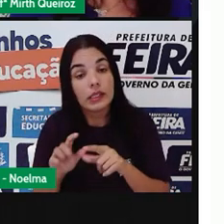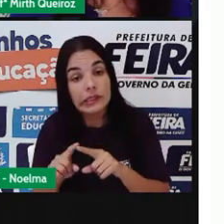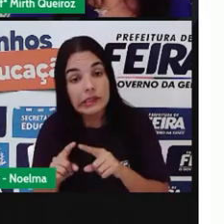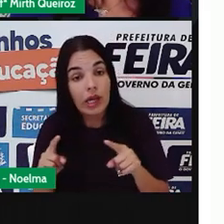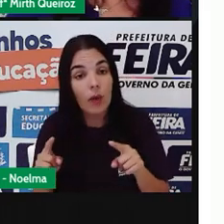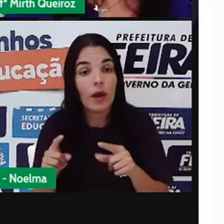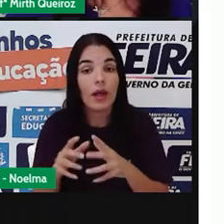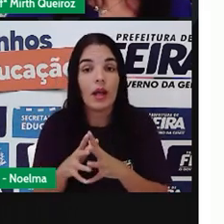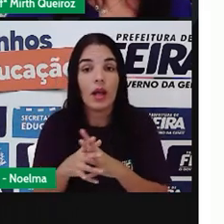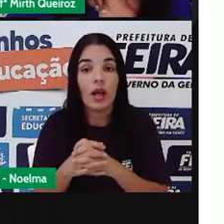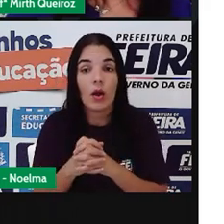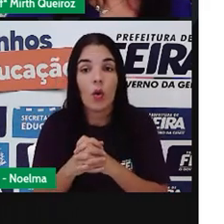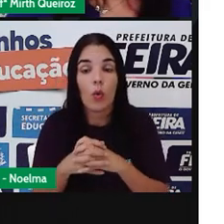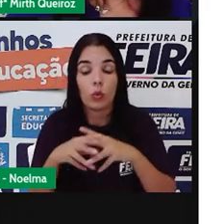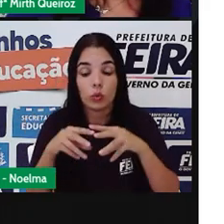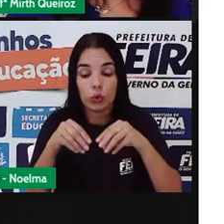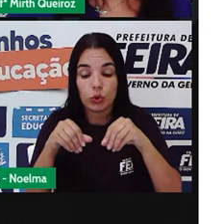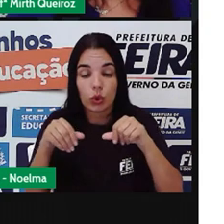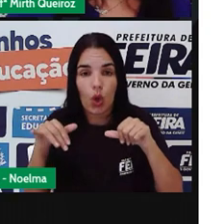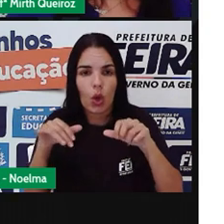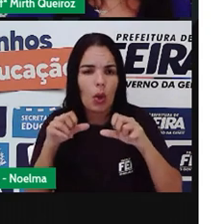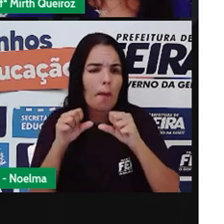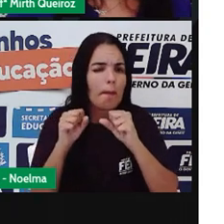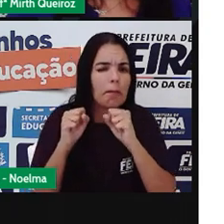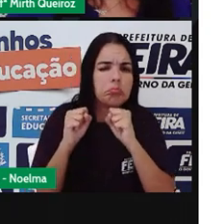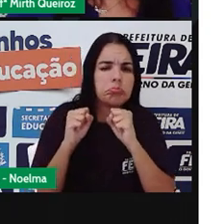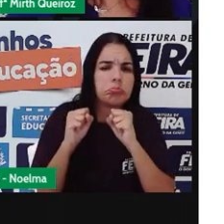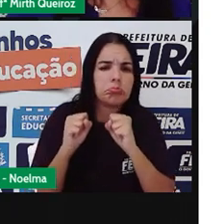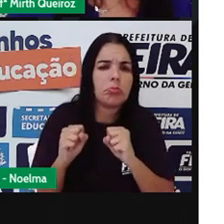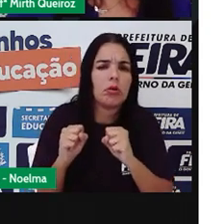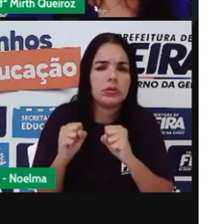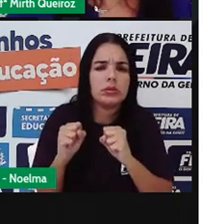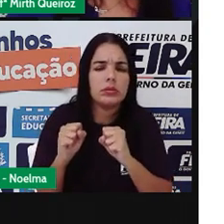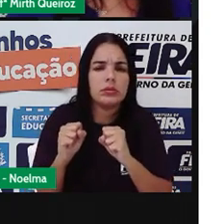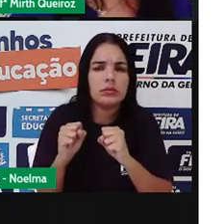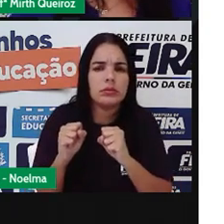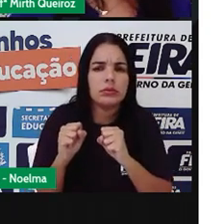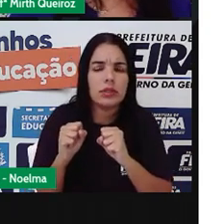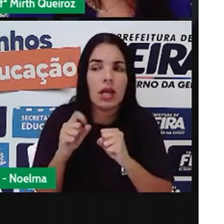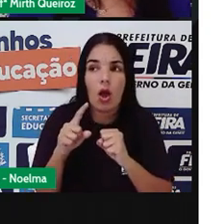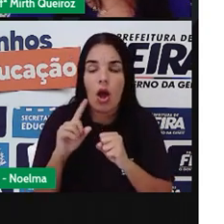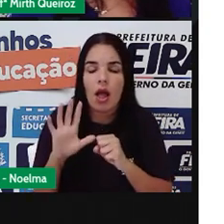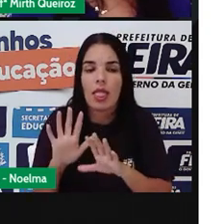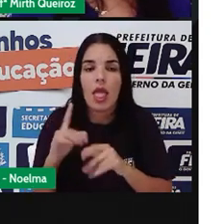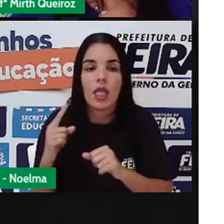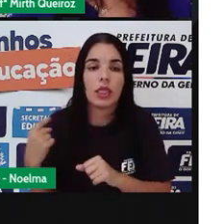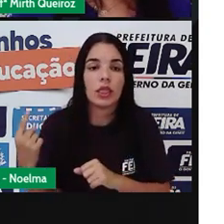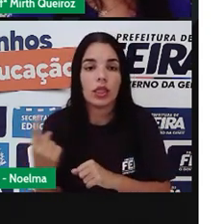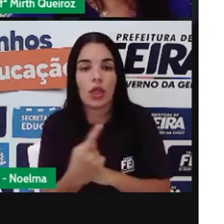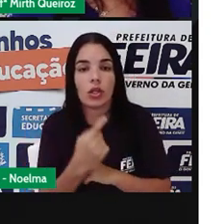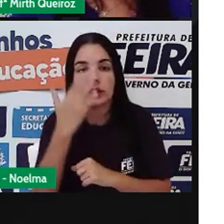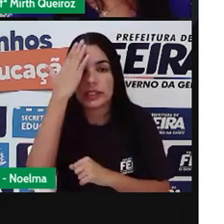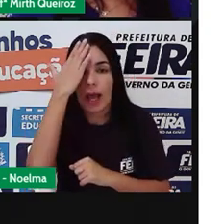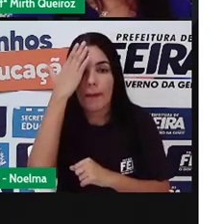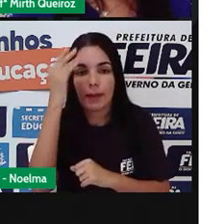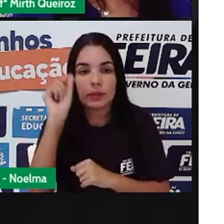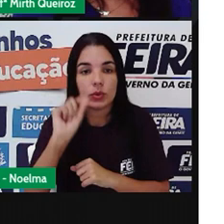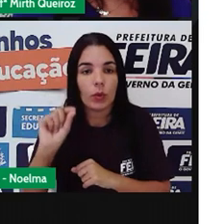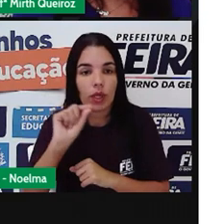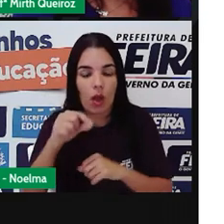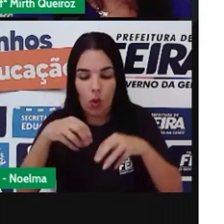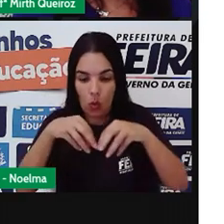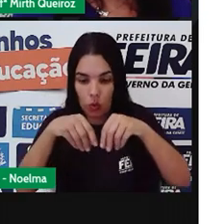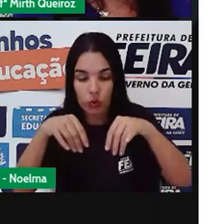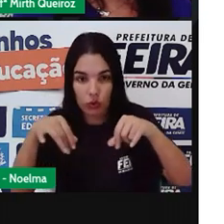Assim, como seria isso próprio? A gente sabe que nós precisamos de um solo